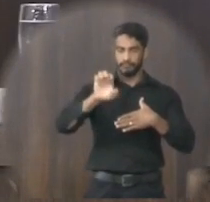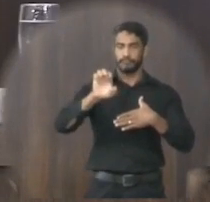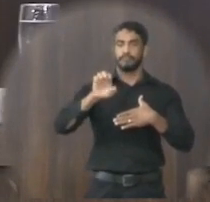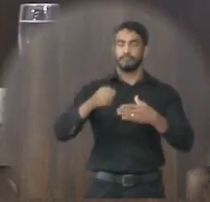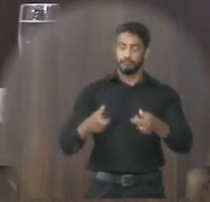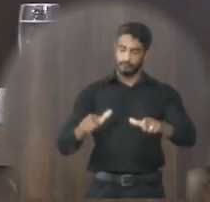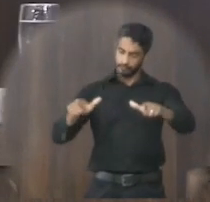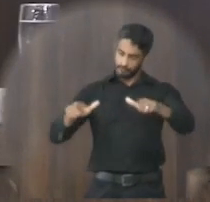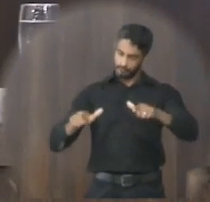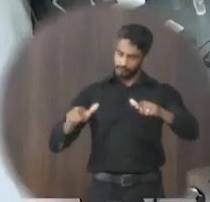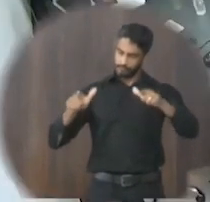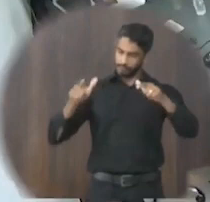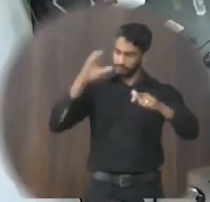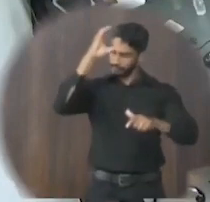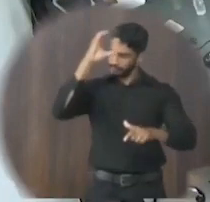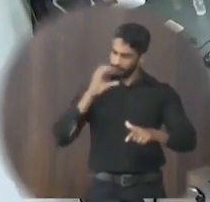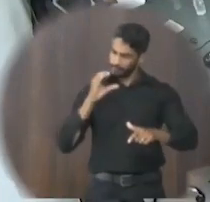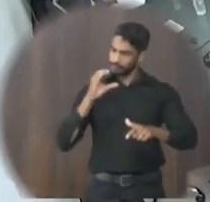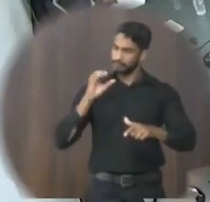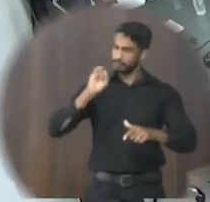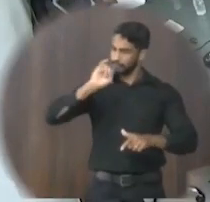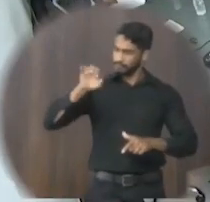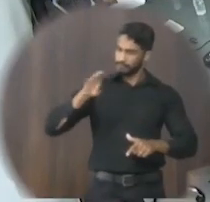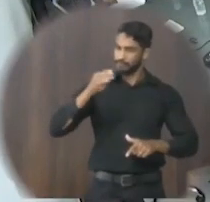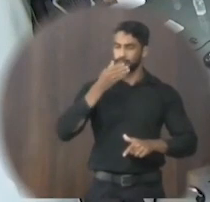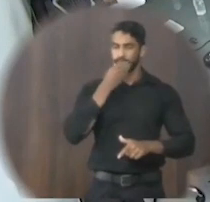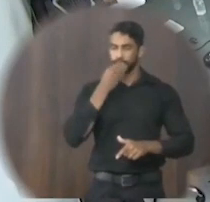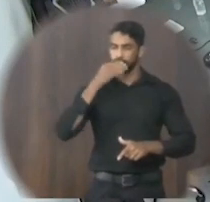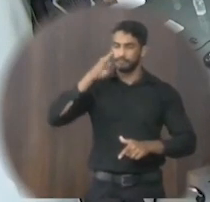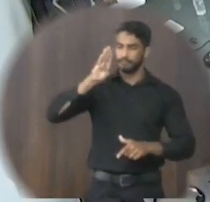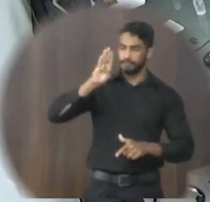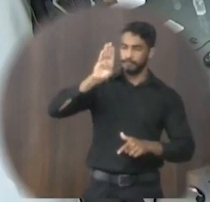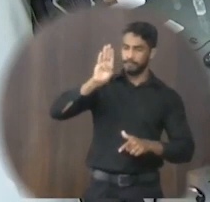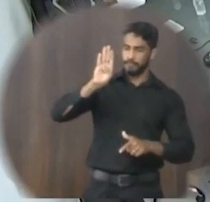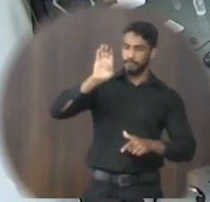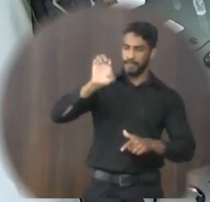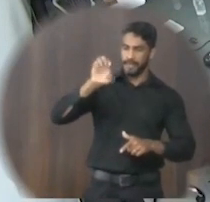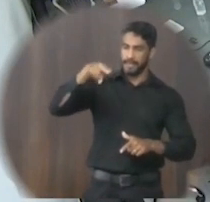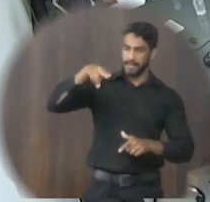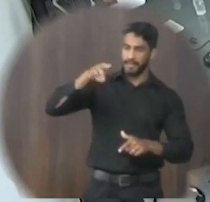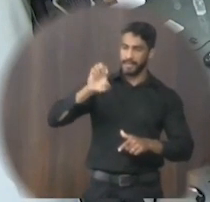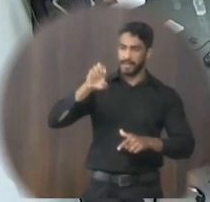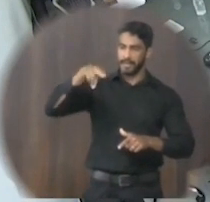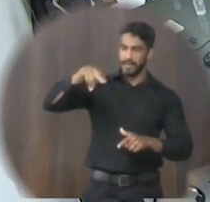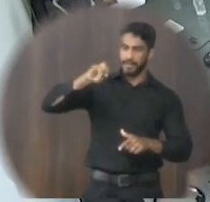cidadão honorário de Janaúba ao Sr. Benilton da Silva Santos.